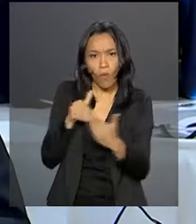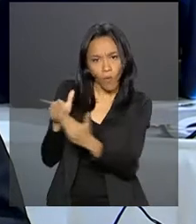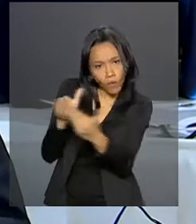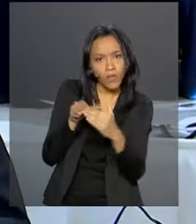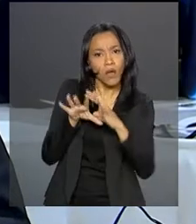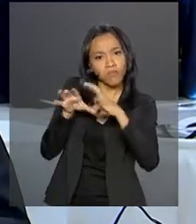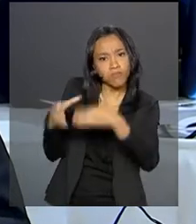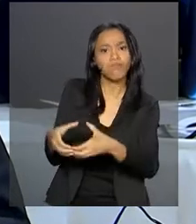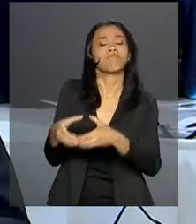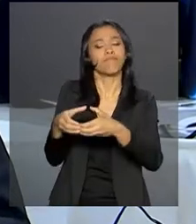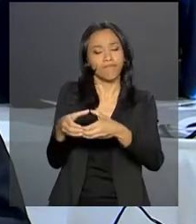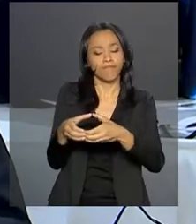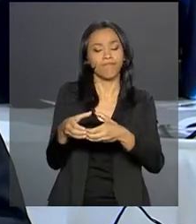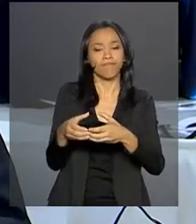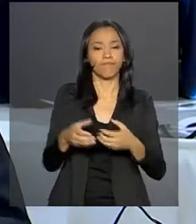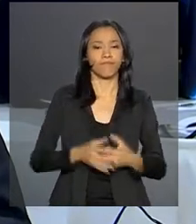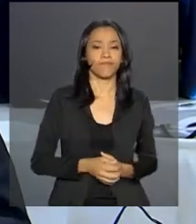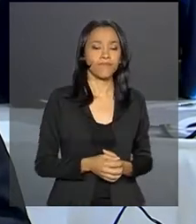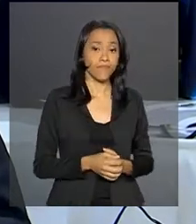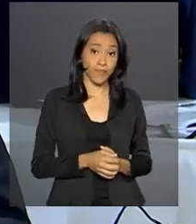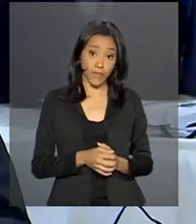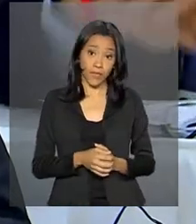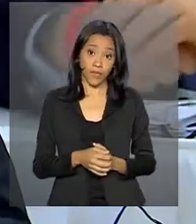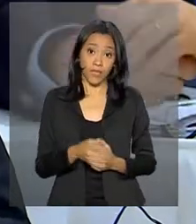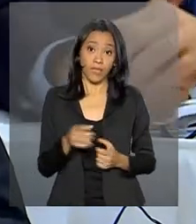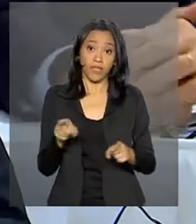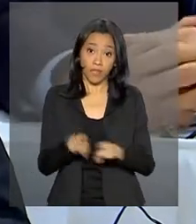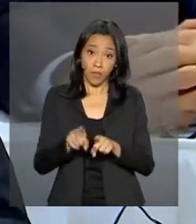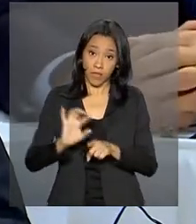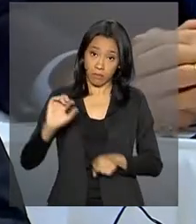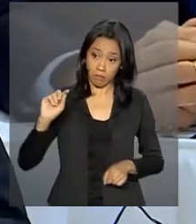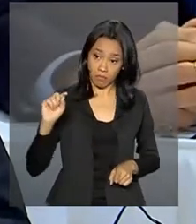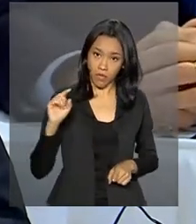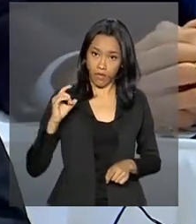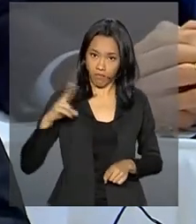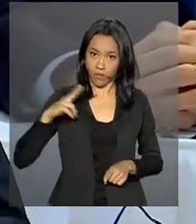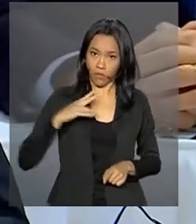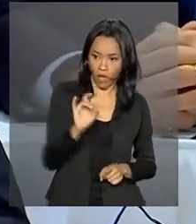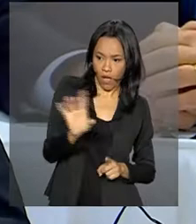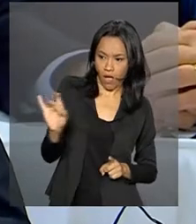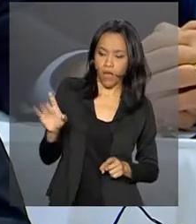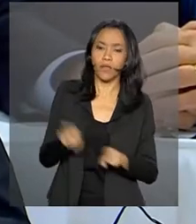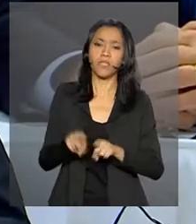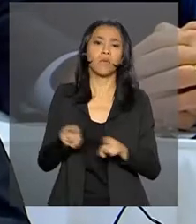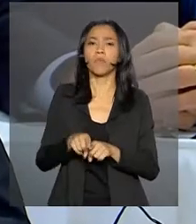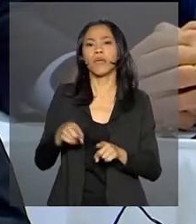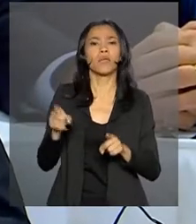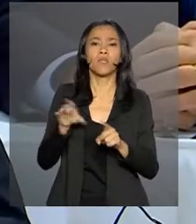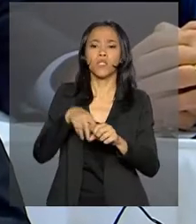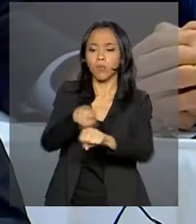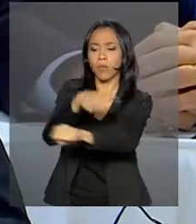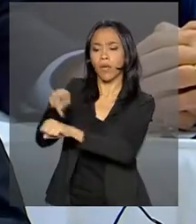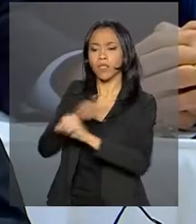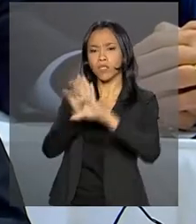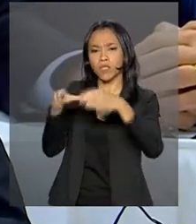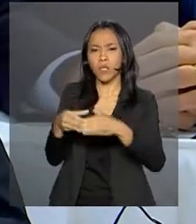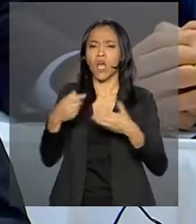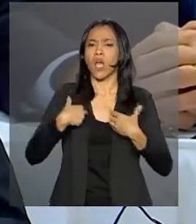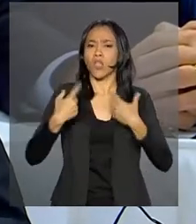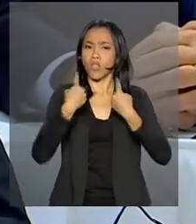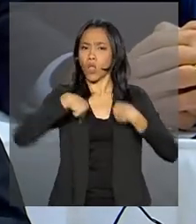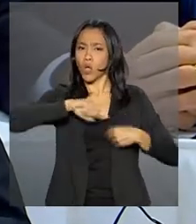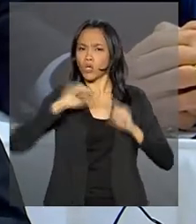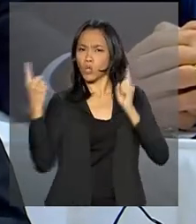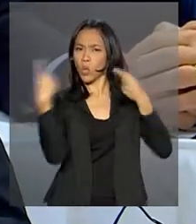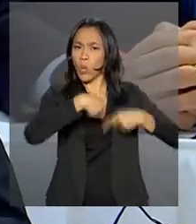resultados concretos, individual e conjuntamente, levantamos nossas vozes contra o protecionismo e em